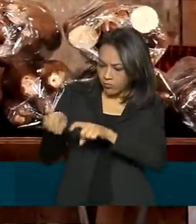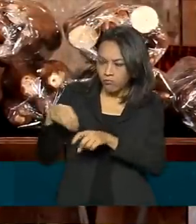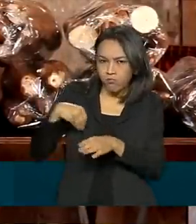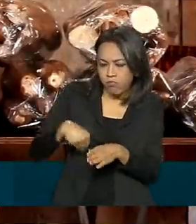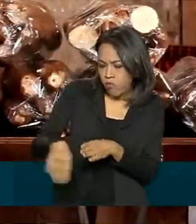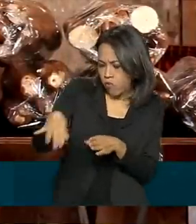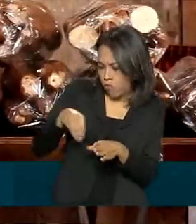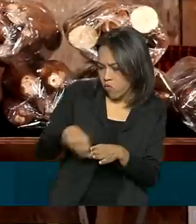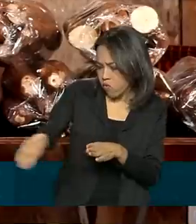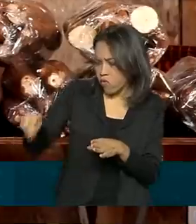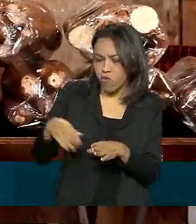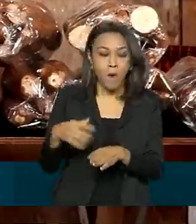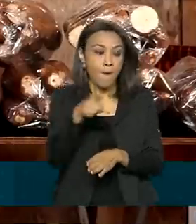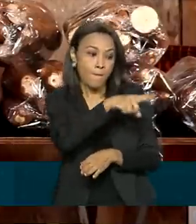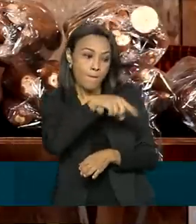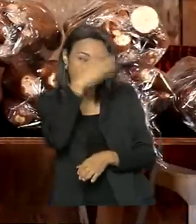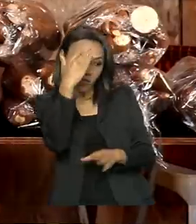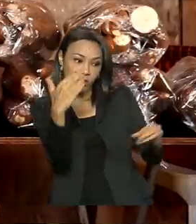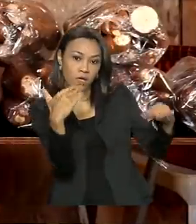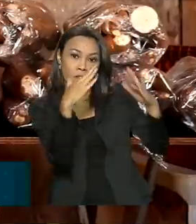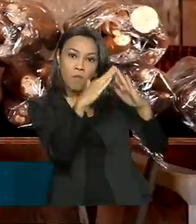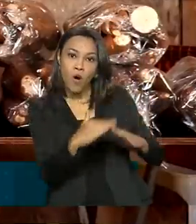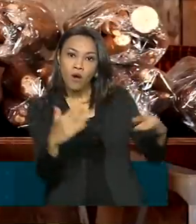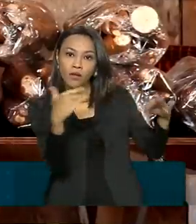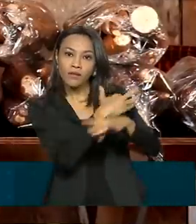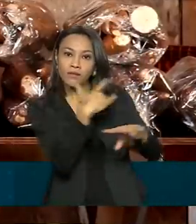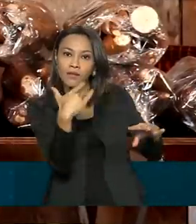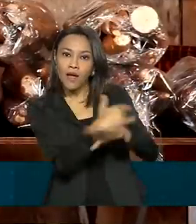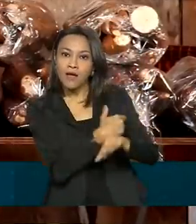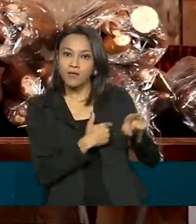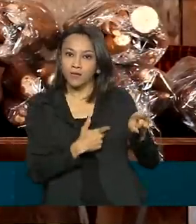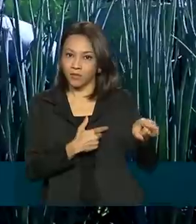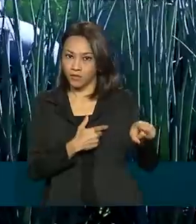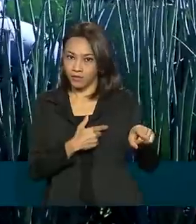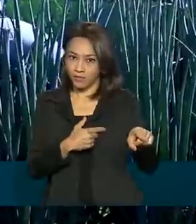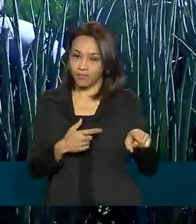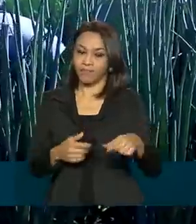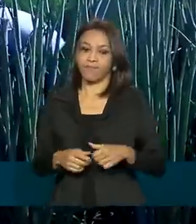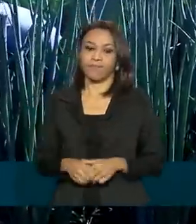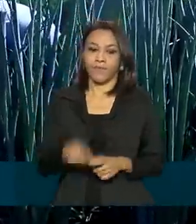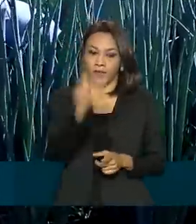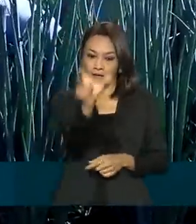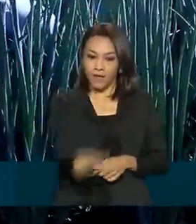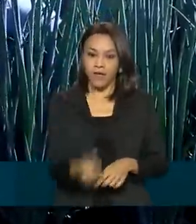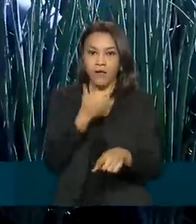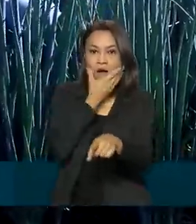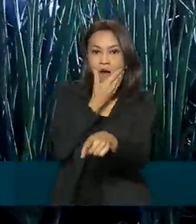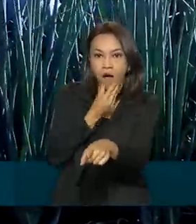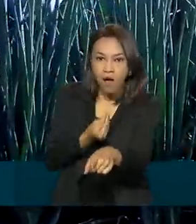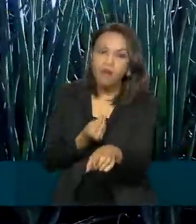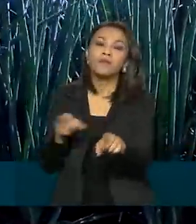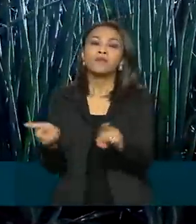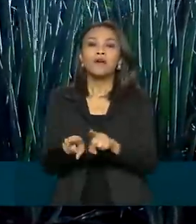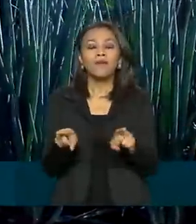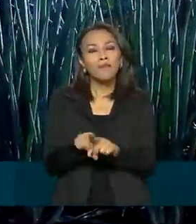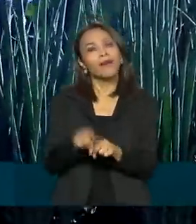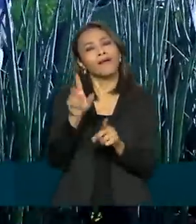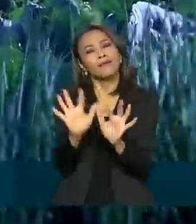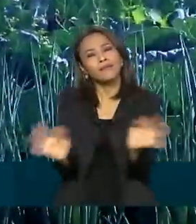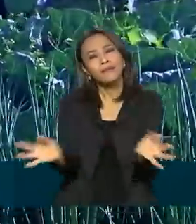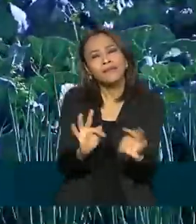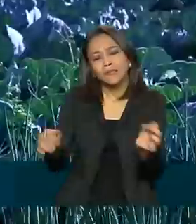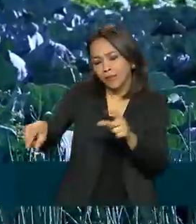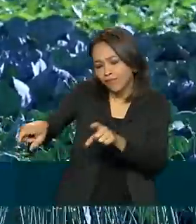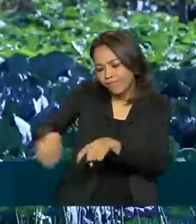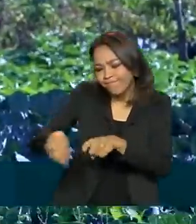das pessoas que estão na cidade. Porque elas também são necessárias na cidade, né? Seu Sebastião, que também é pequeno produtor,